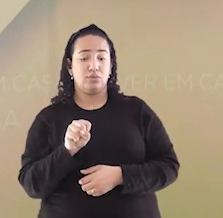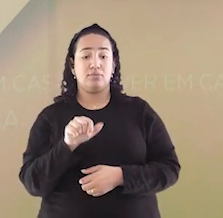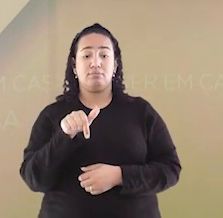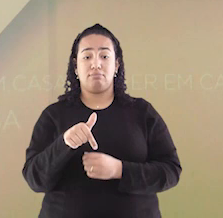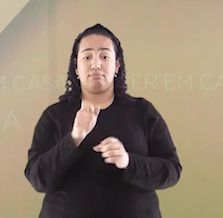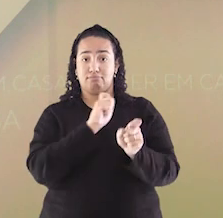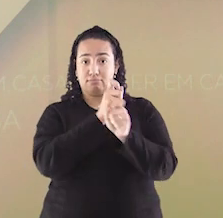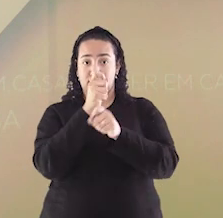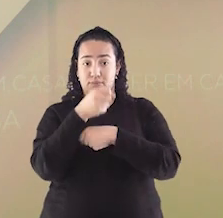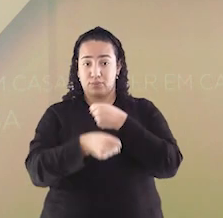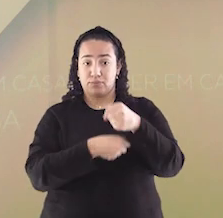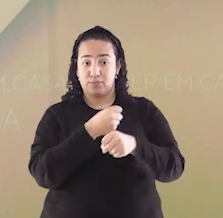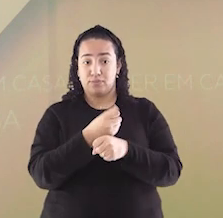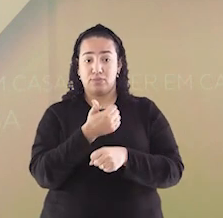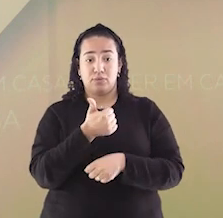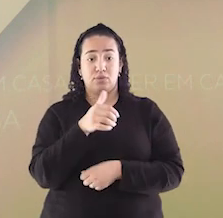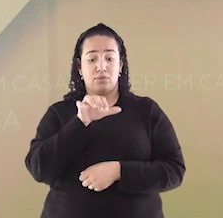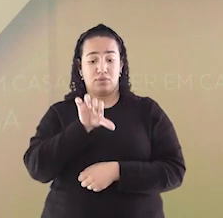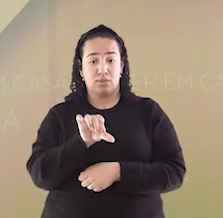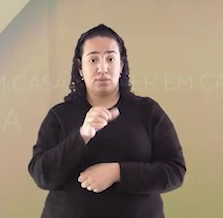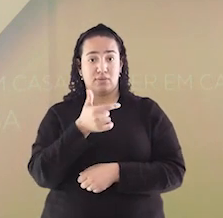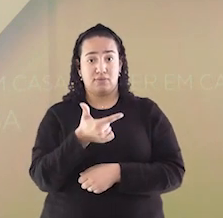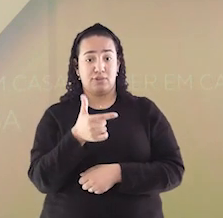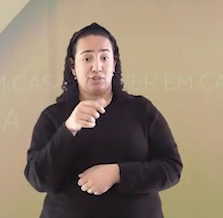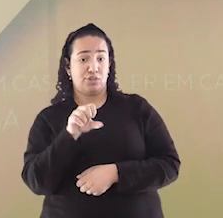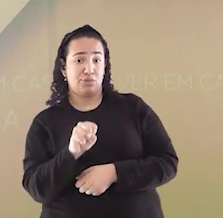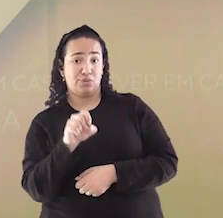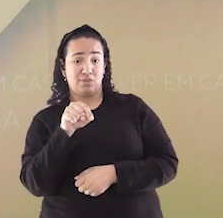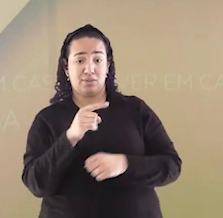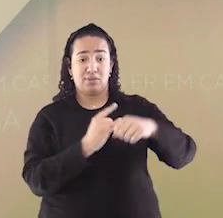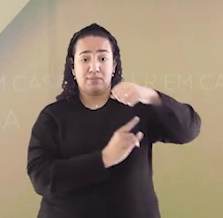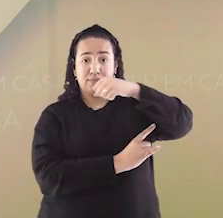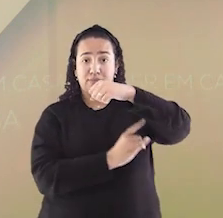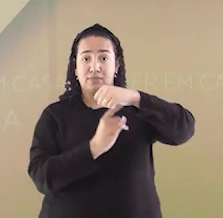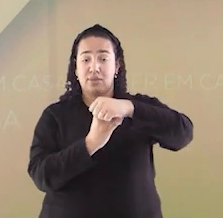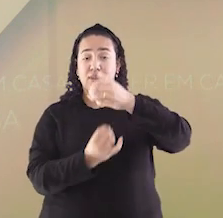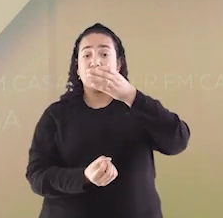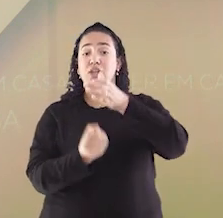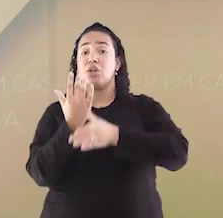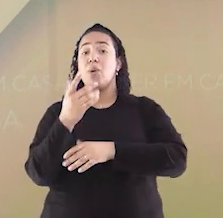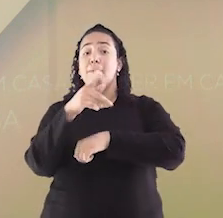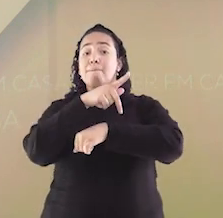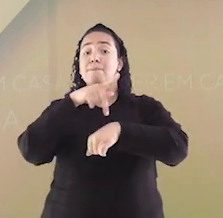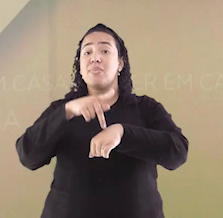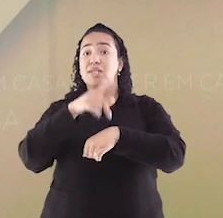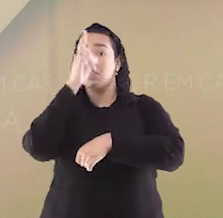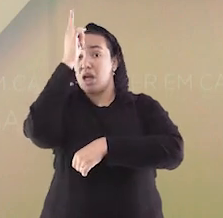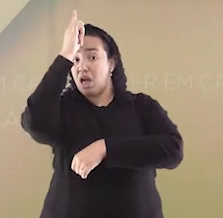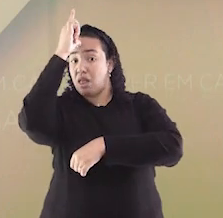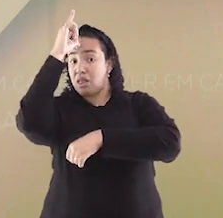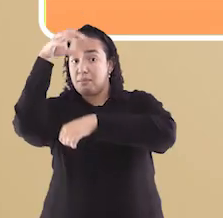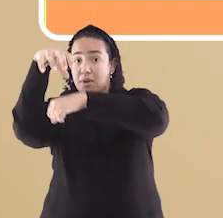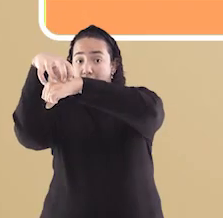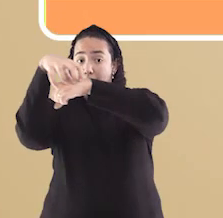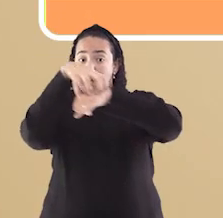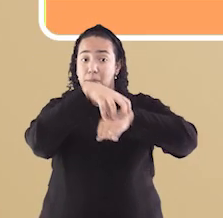1928. Na verdade, essa ponte foi criada lá na Alemanha e transportada para o Espírito Santo.